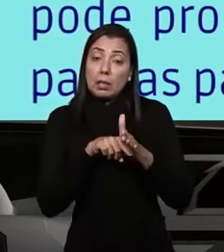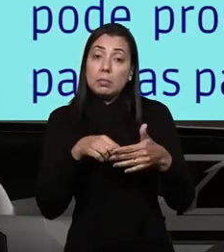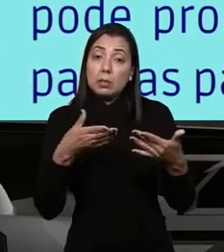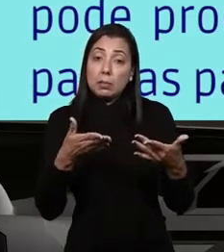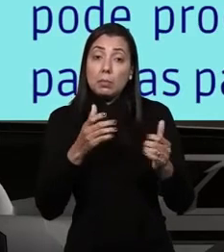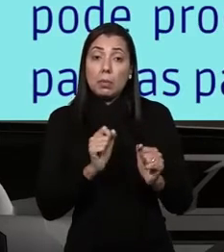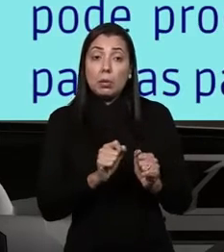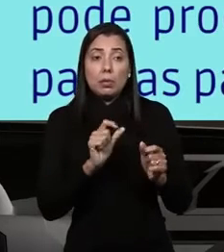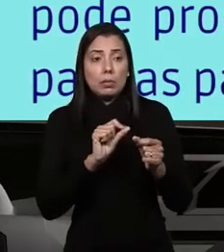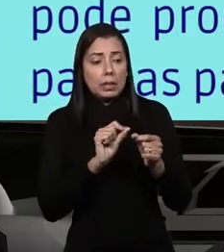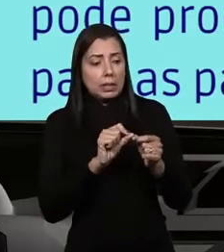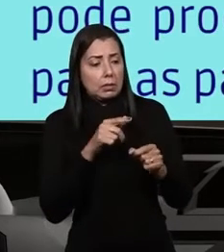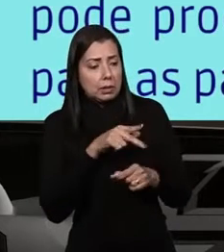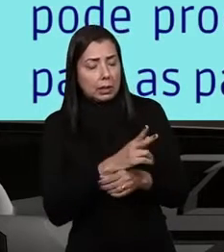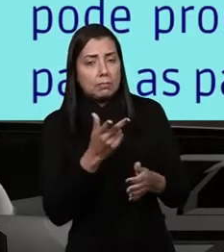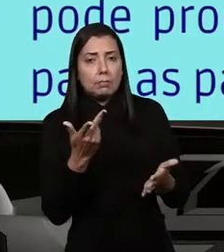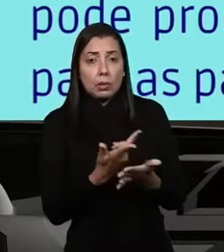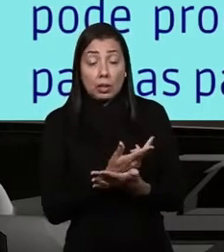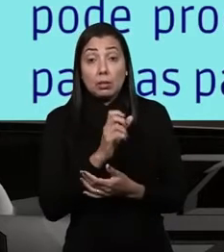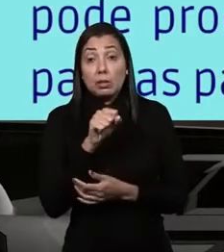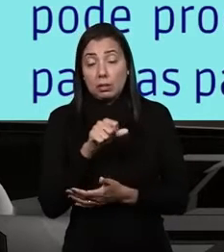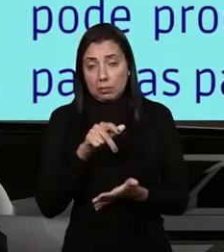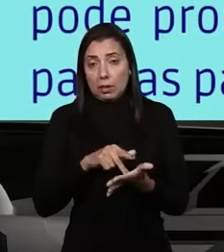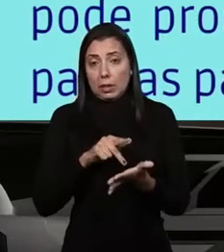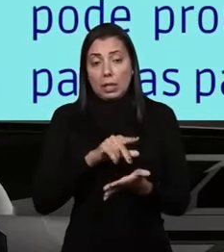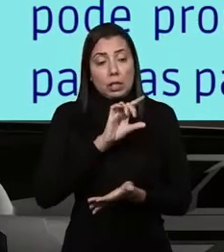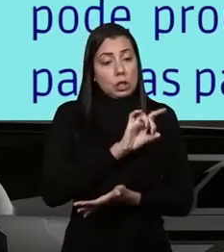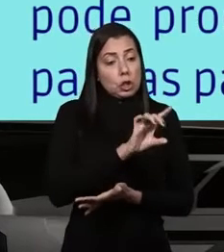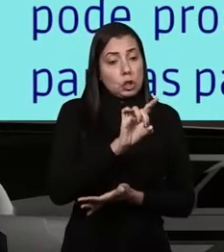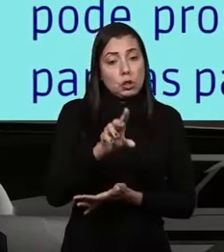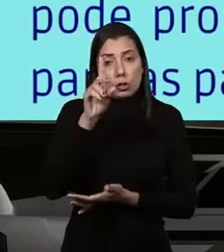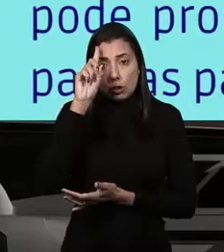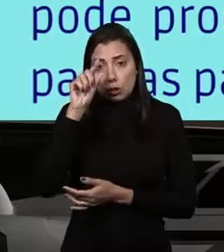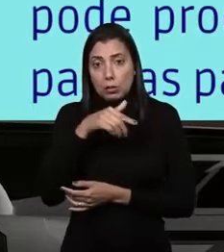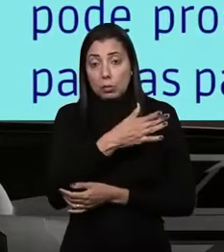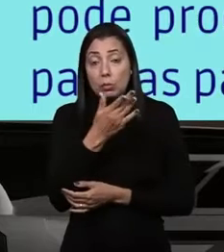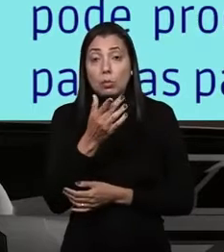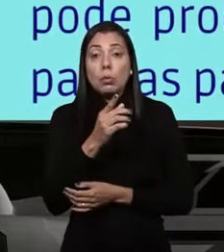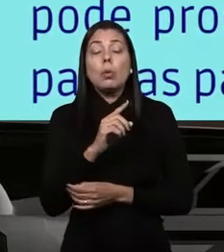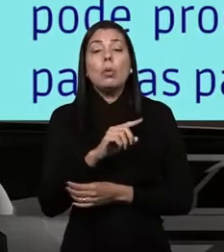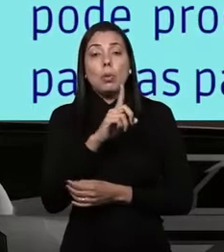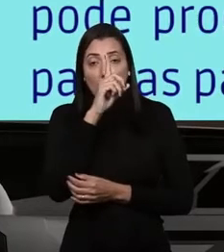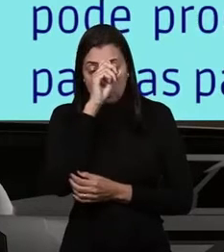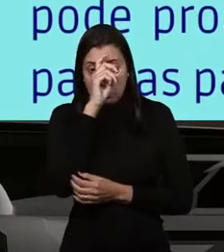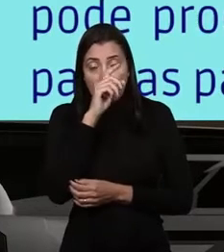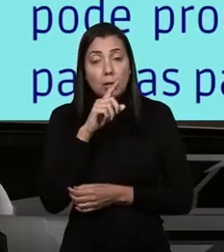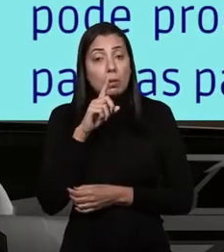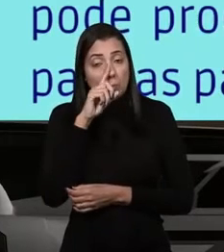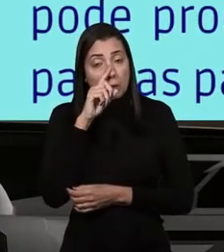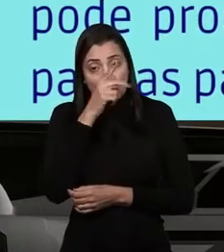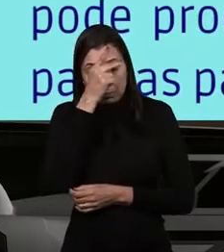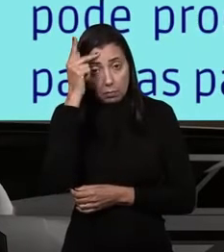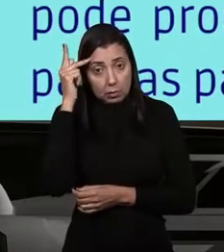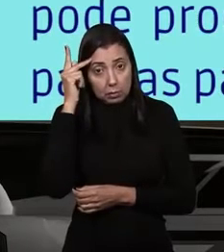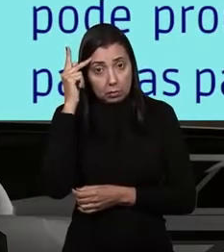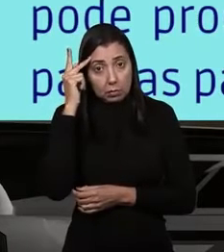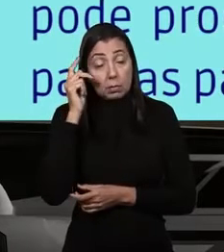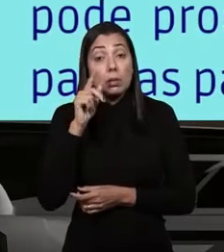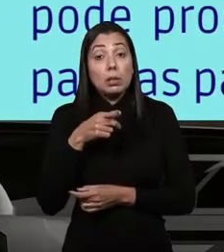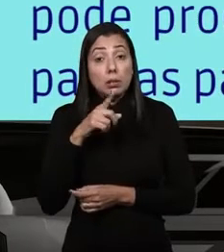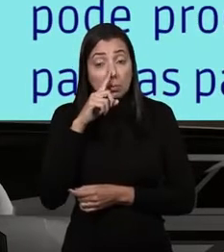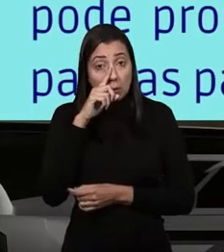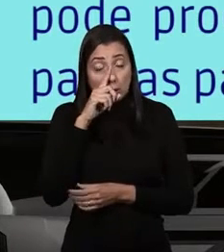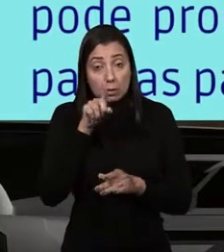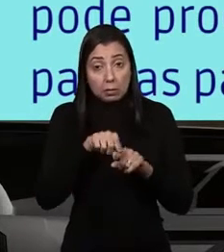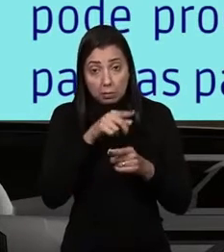pode produzir consequências graves. De fato, cada dia a mais no hospital é um risco para o paciente e é um risco